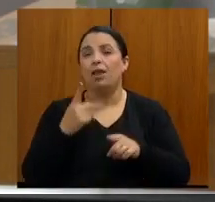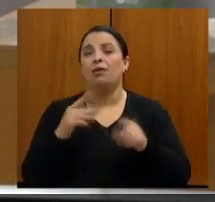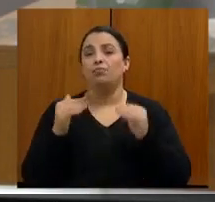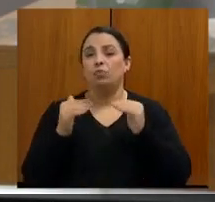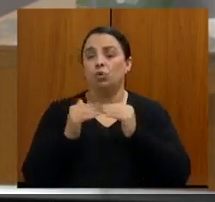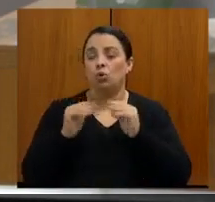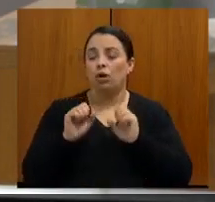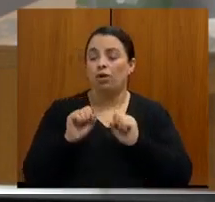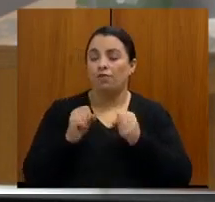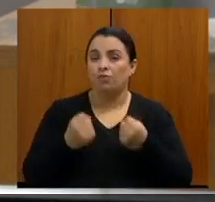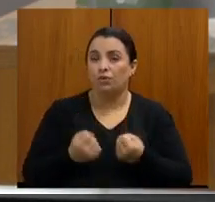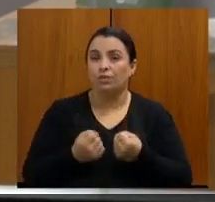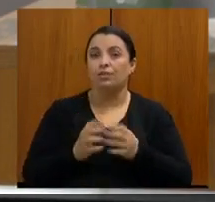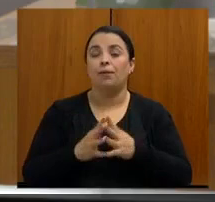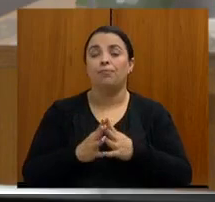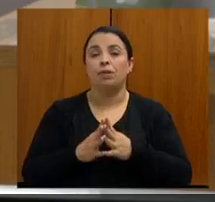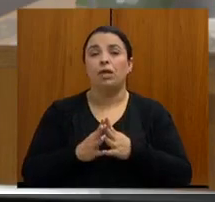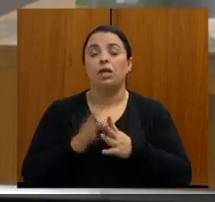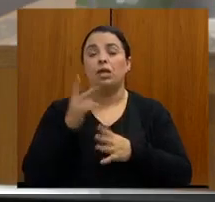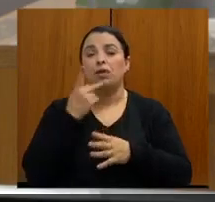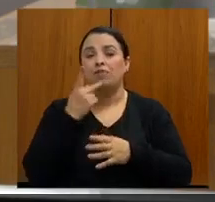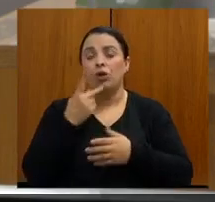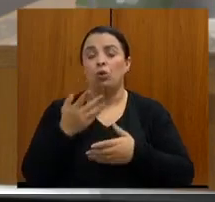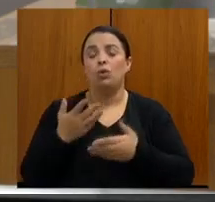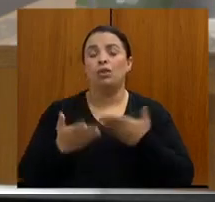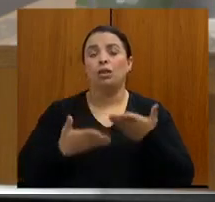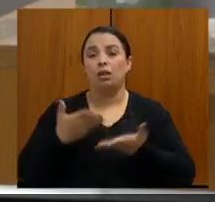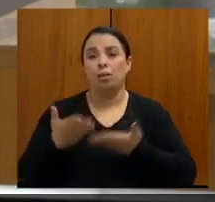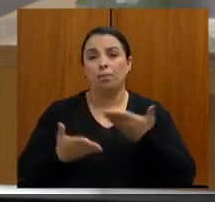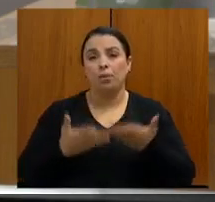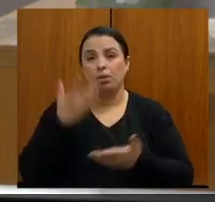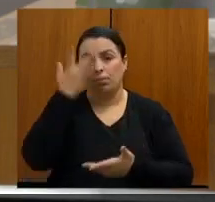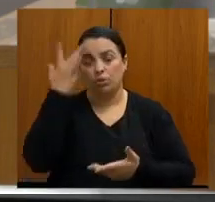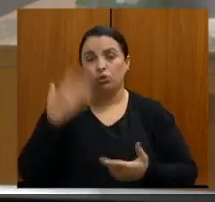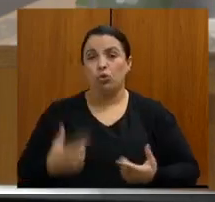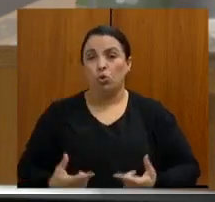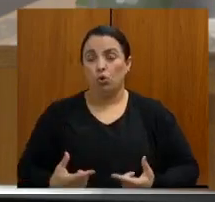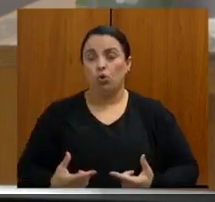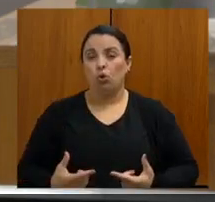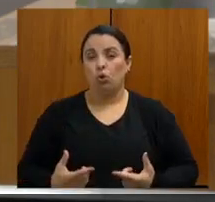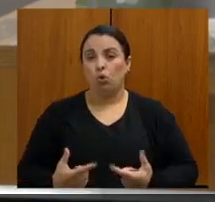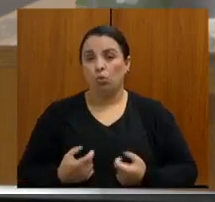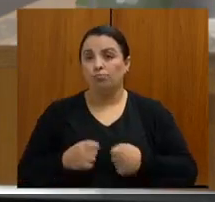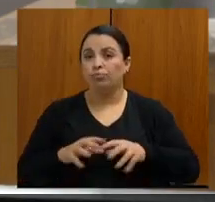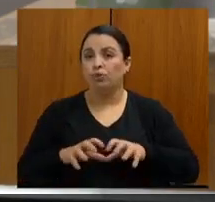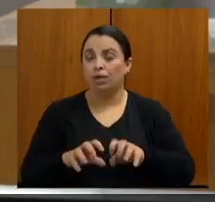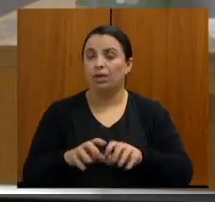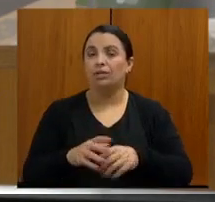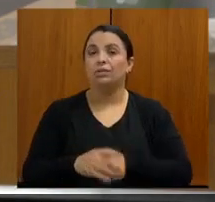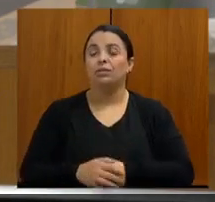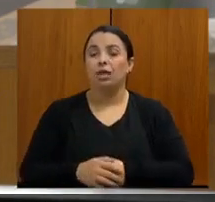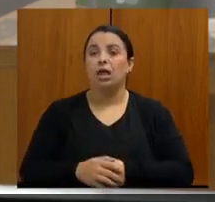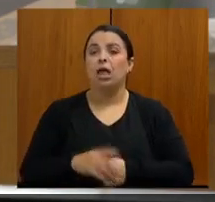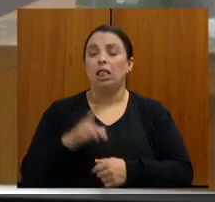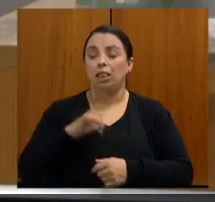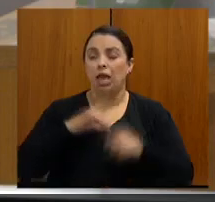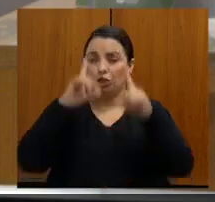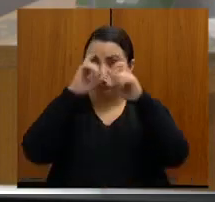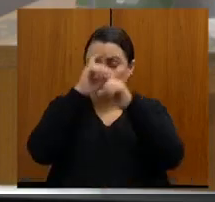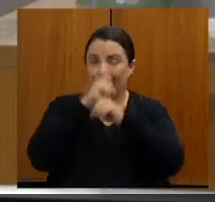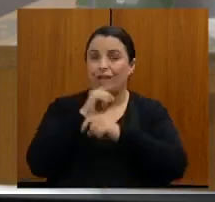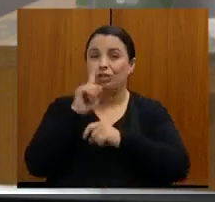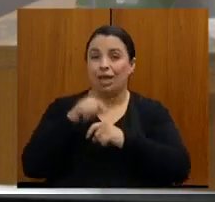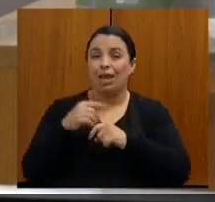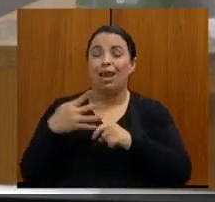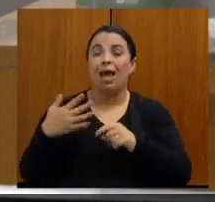refere à atenção ao paciente com câncer, de fato, o gargalo, ele está na média complexidade, a dificuldade que a